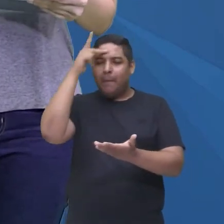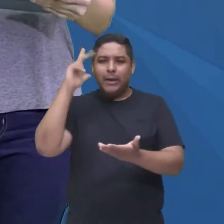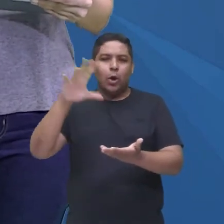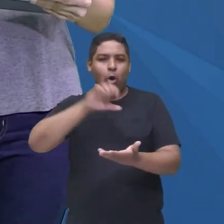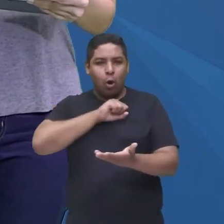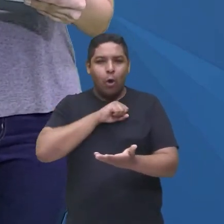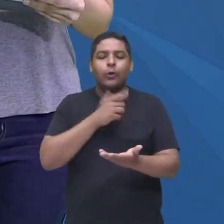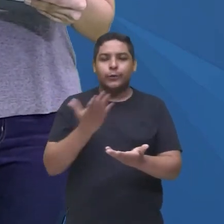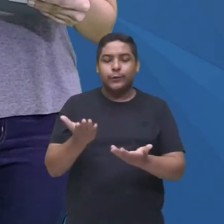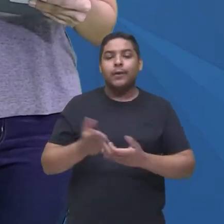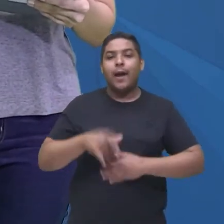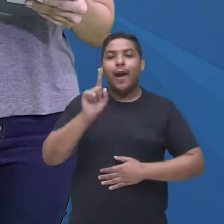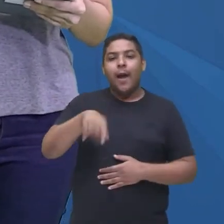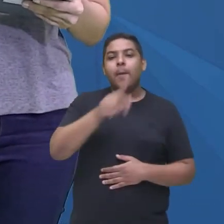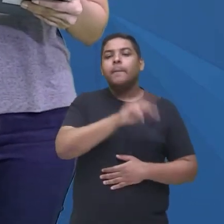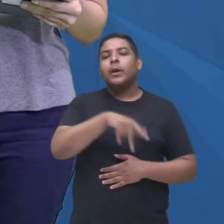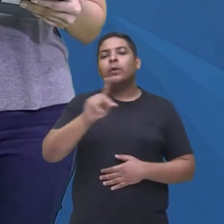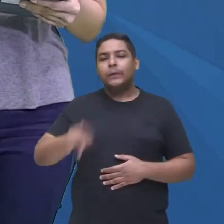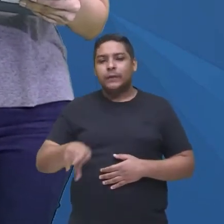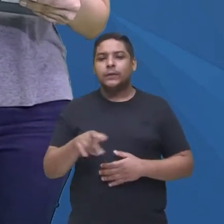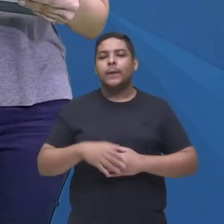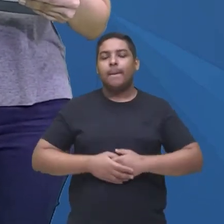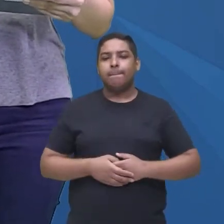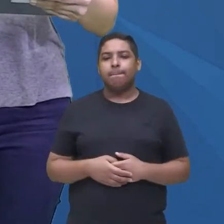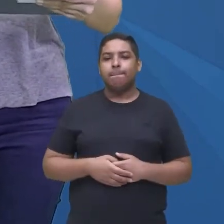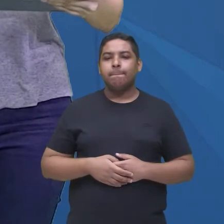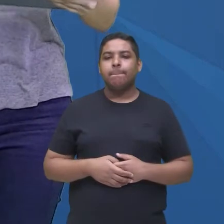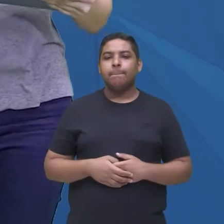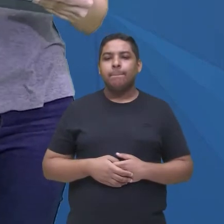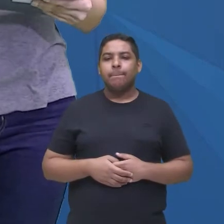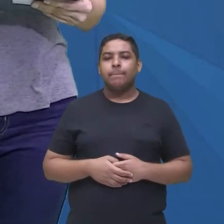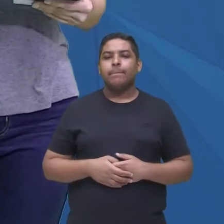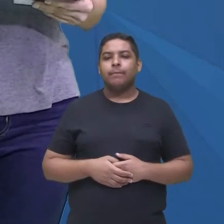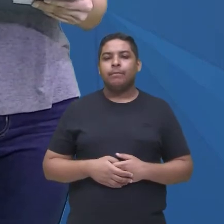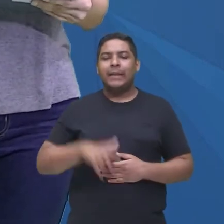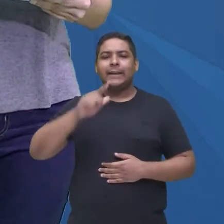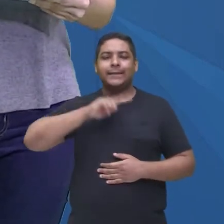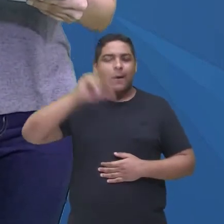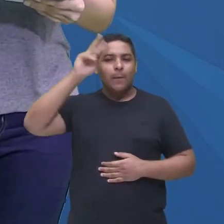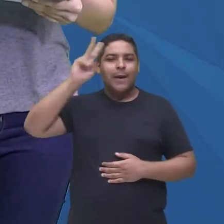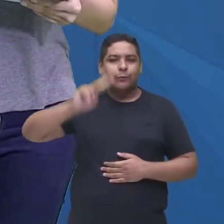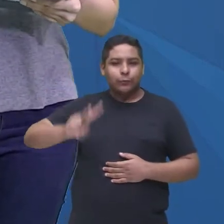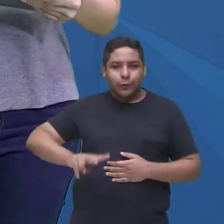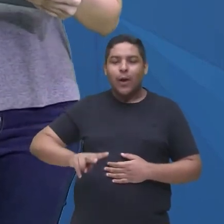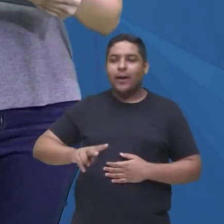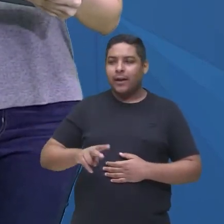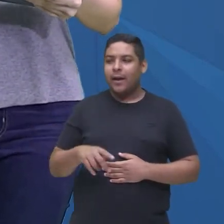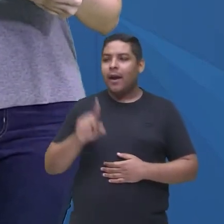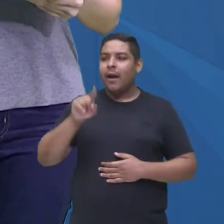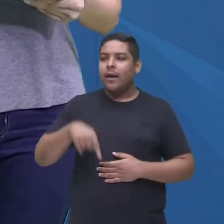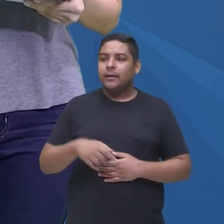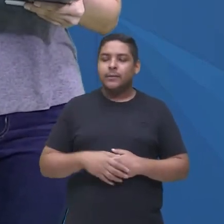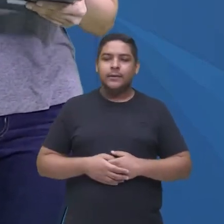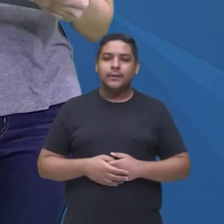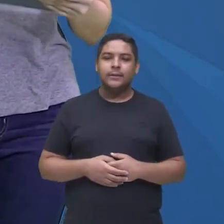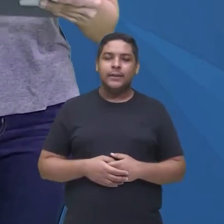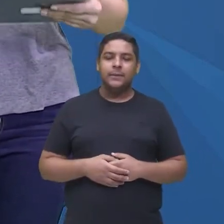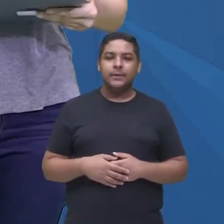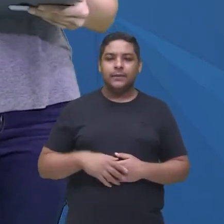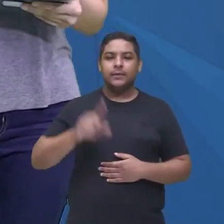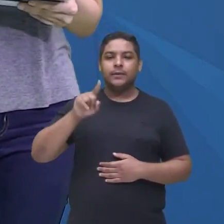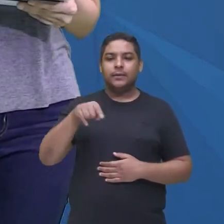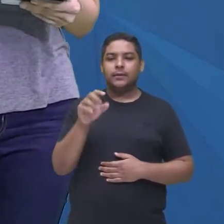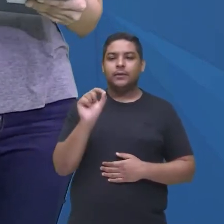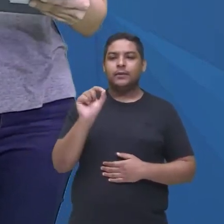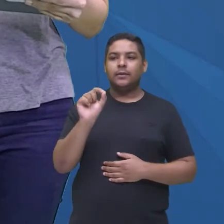caso do professor, não é? Onde ele tem ali todo o enredo pra ser o vilão da história, mas ele acaba sendo um personagem principal,